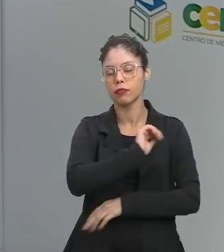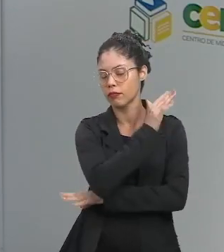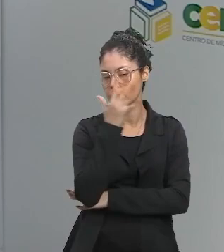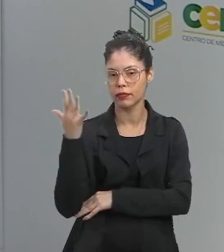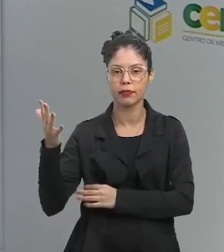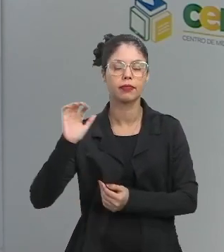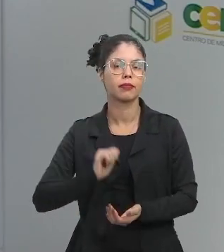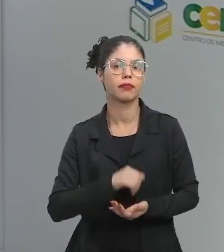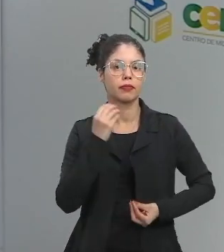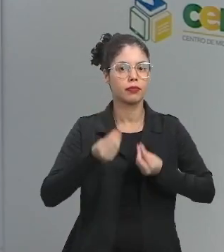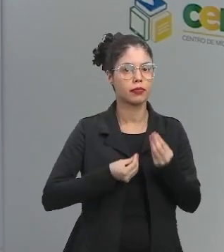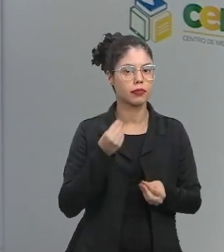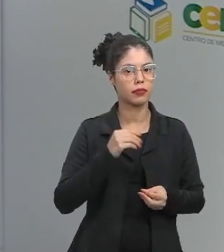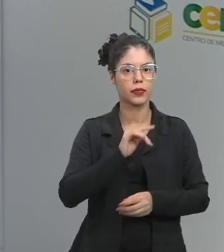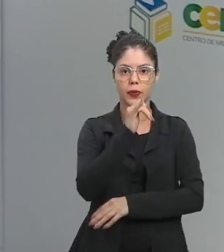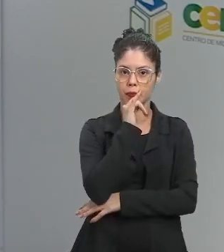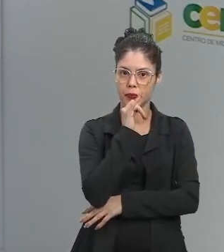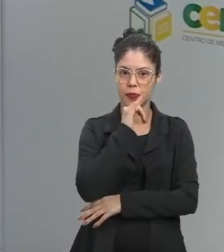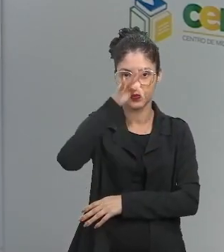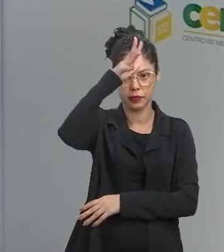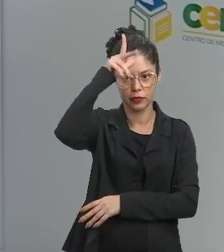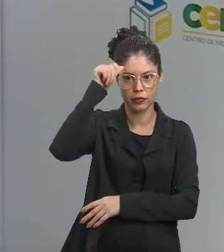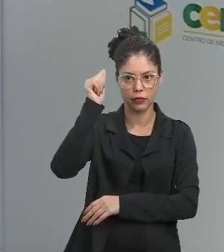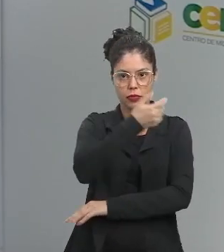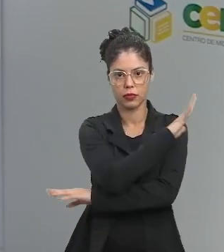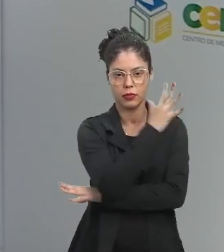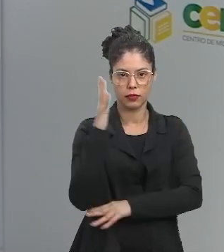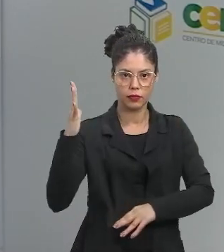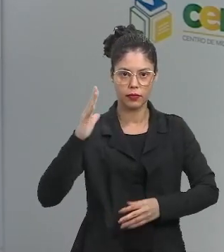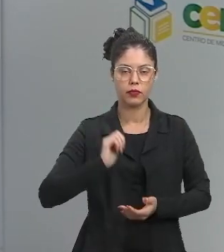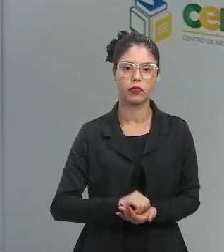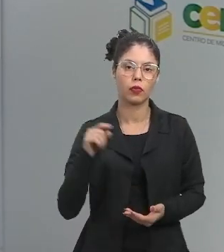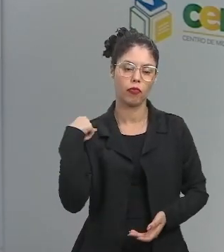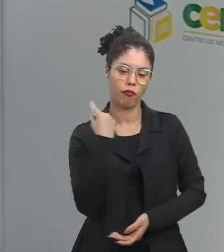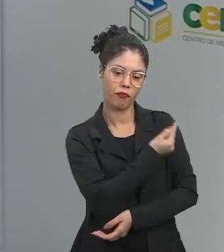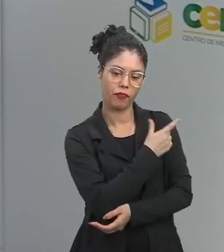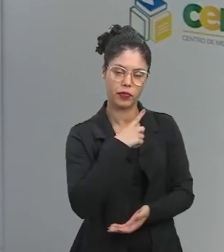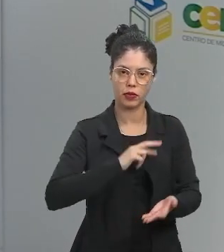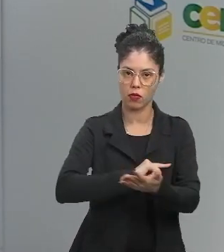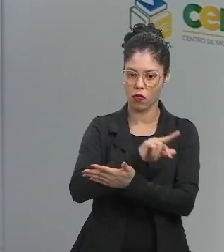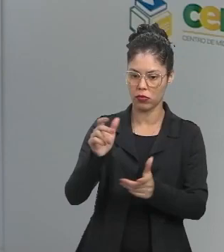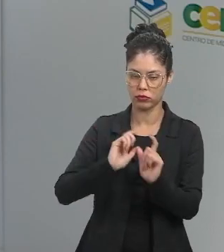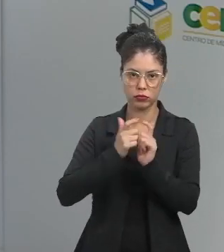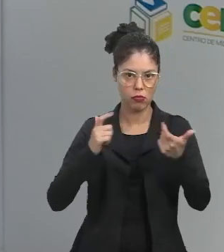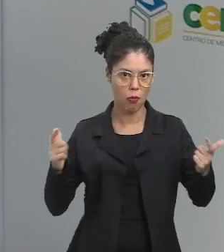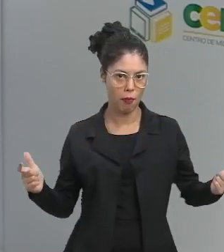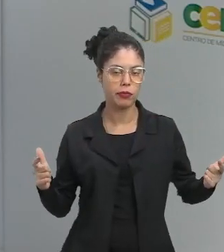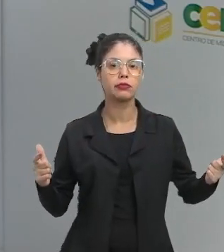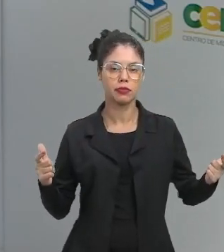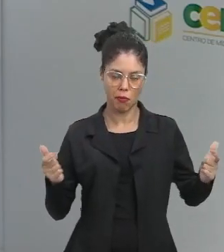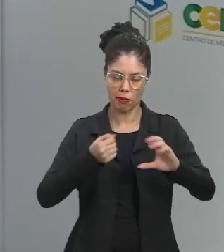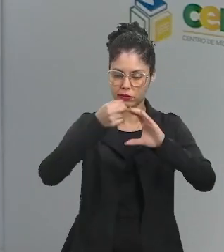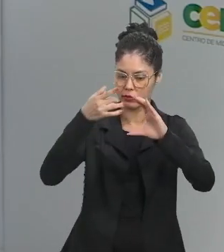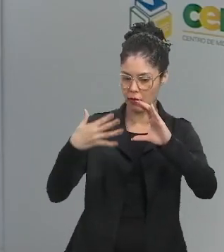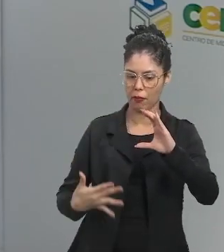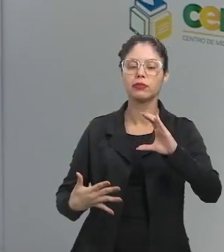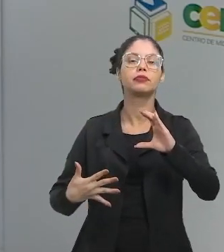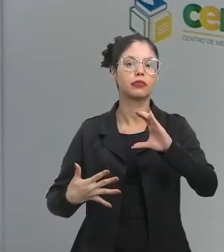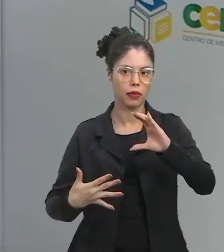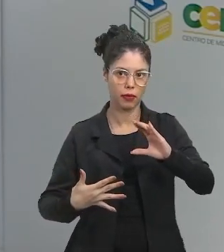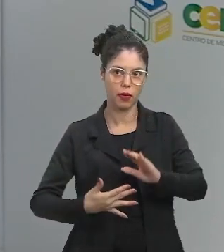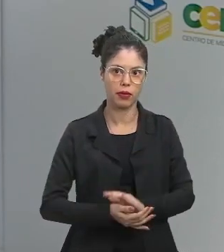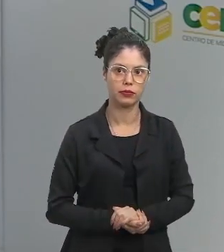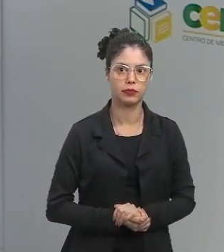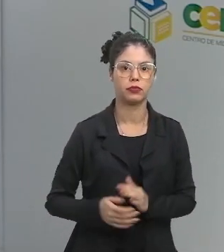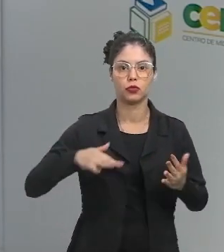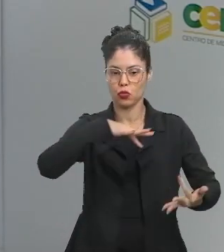Como, por exemplo, a floresta amazônica. A floresta amazônica é onde nós temos a maior biodiversidade ou hotspots do